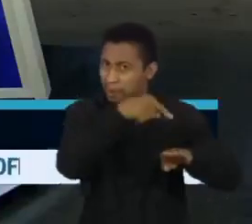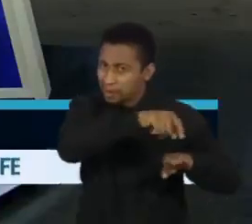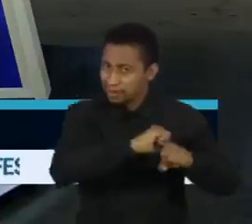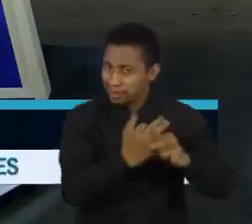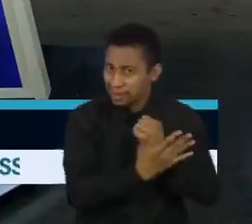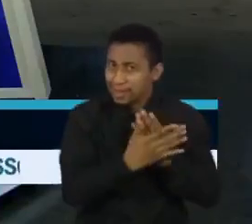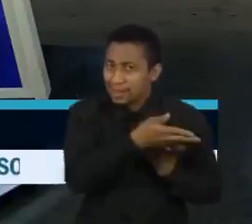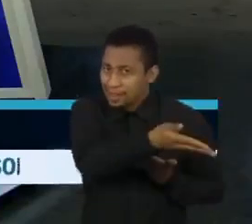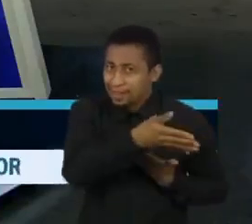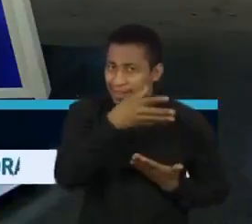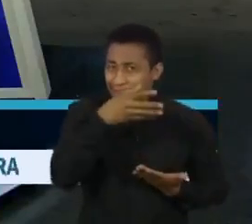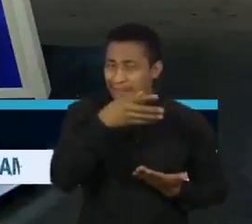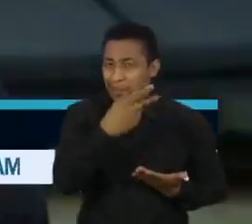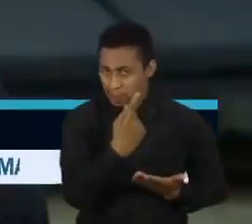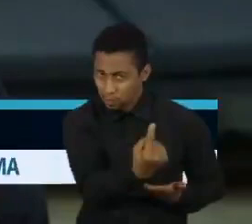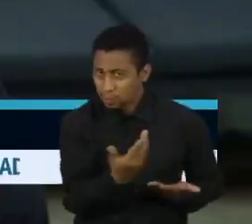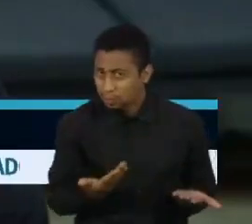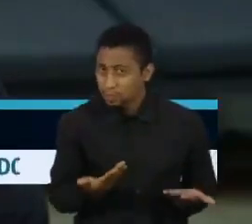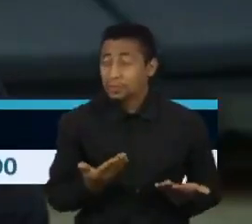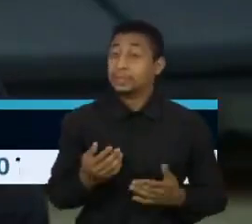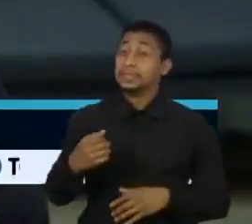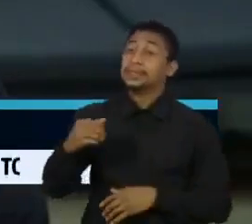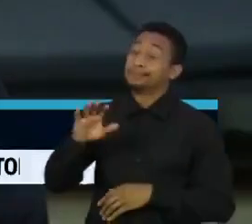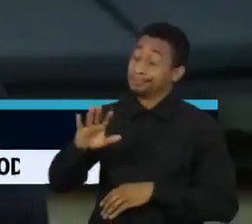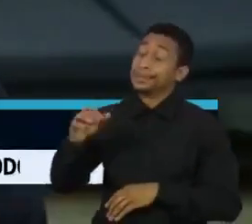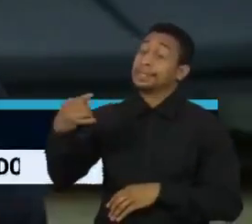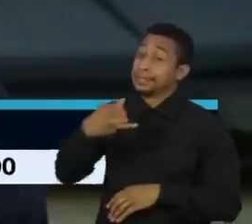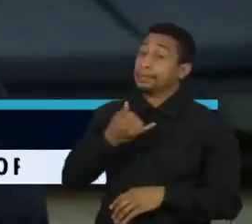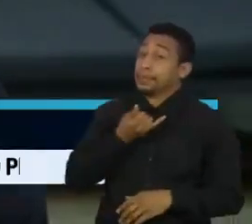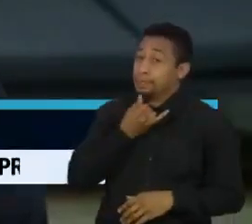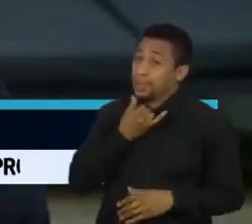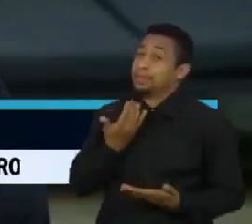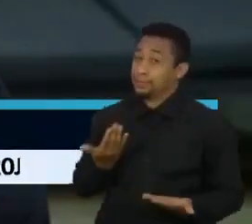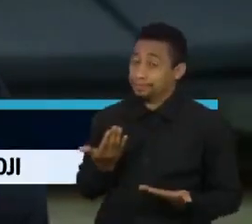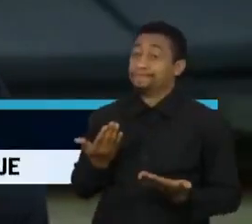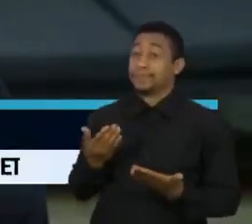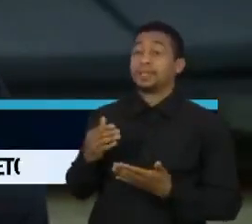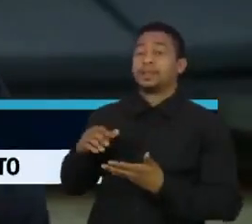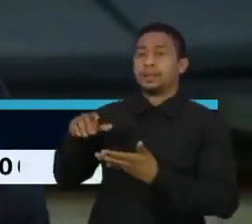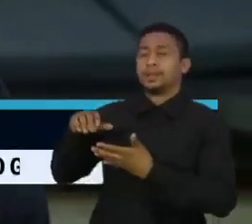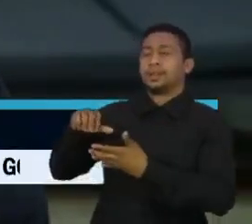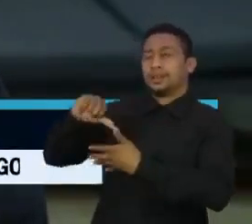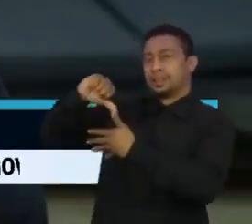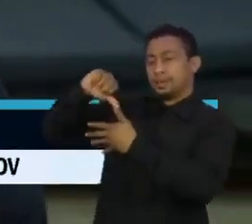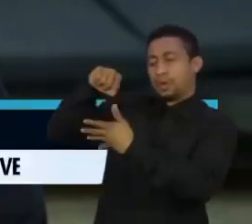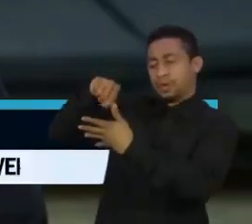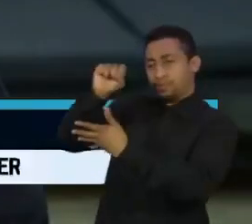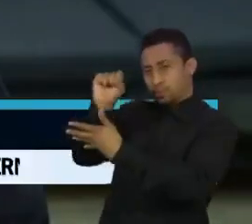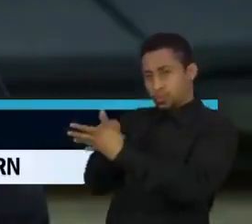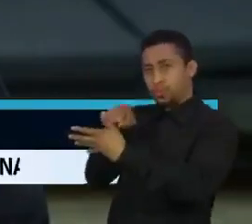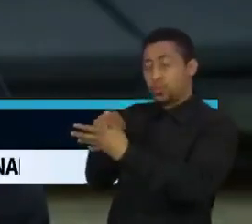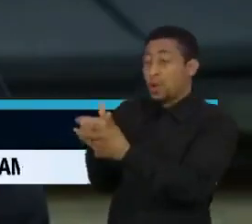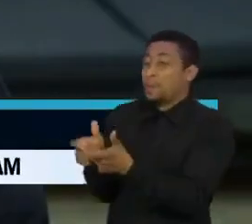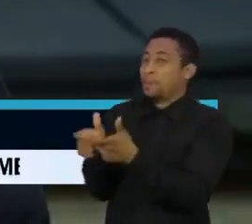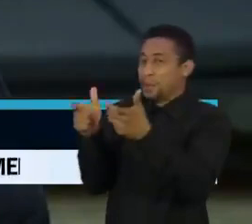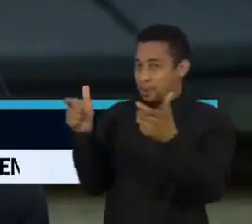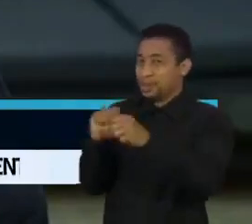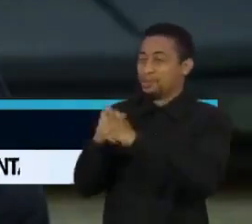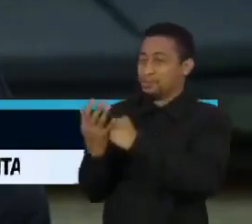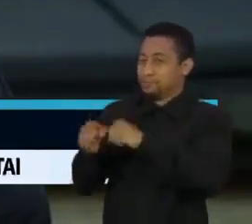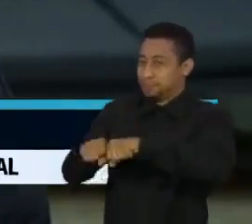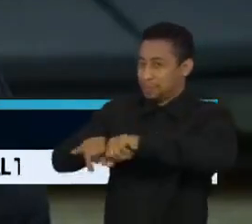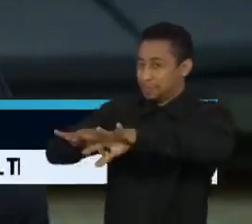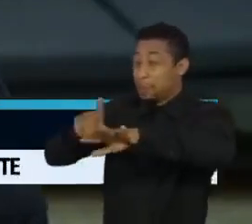Significa, infelizmente. A gente tinha algumas variantes brigando aqui no Brasil e na América do Sul como um todo. Tem a lâmbida do Peru, que também parece ser mais perigosa